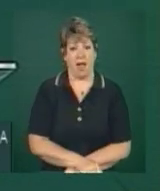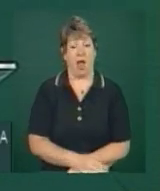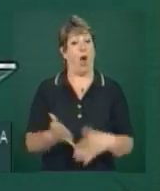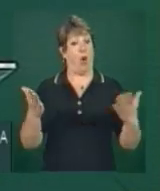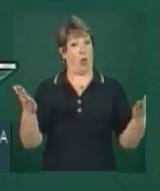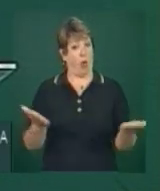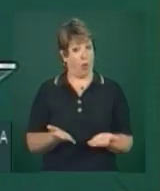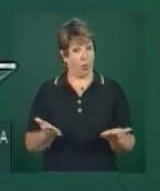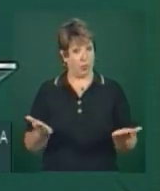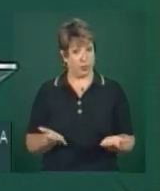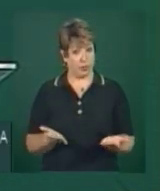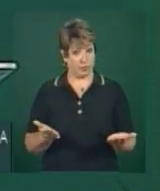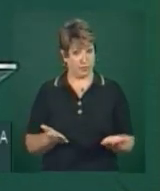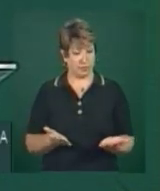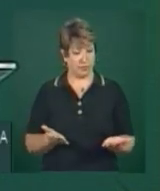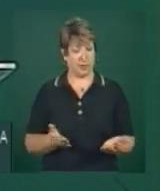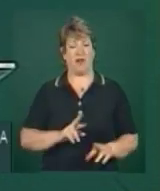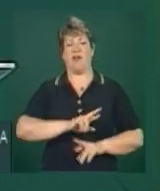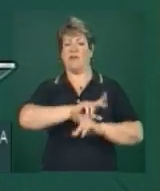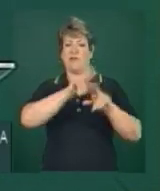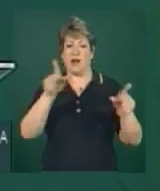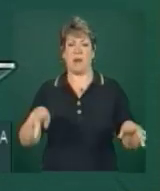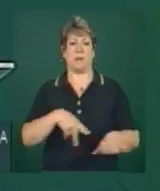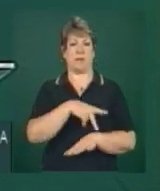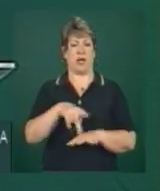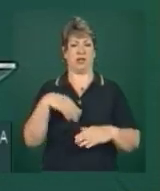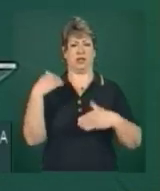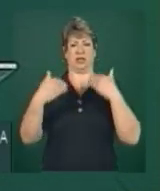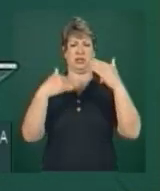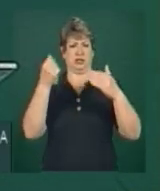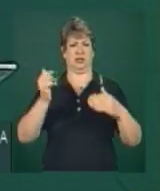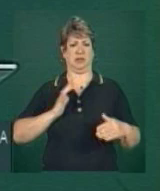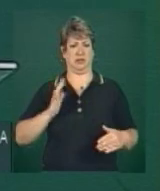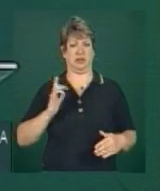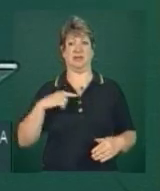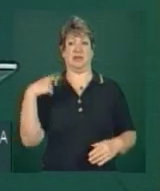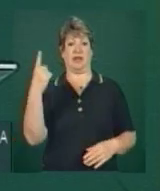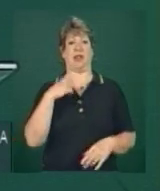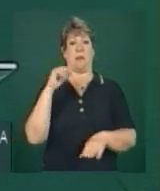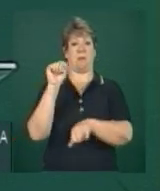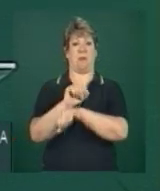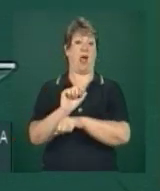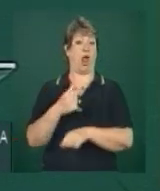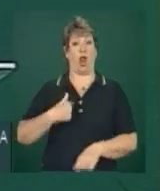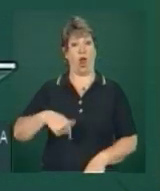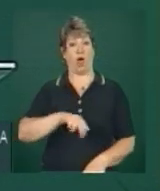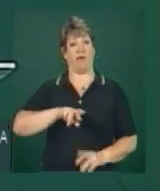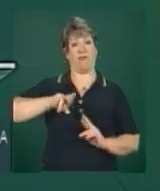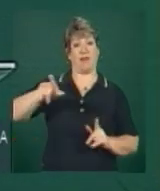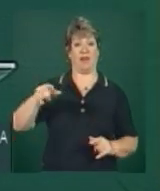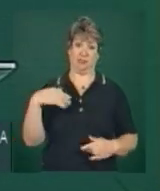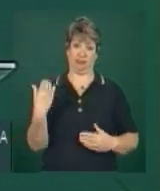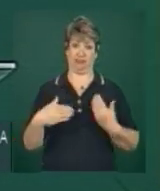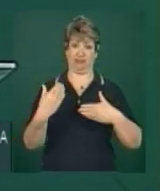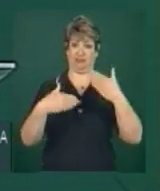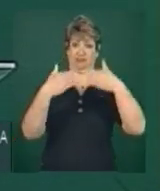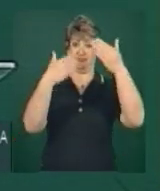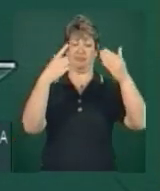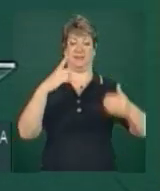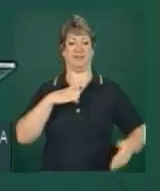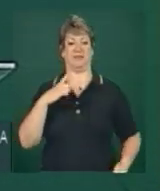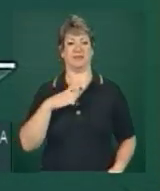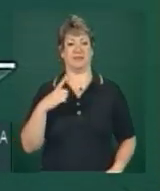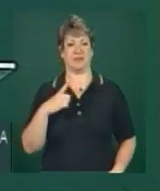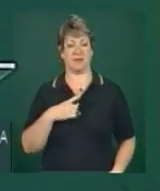Hoje vários países desenvolvidos estão estagnados e nós temos um